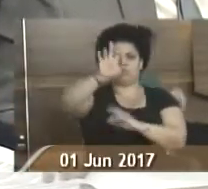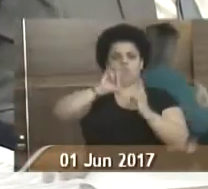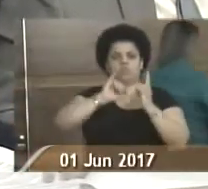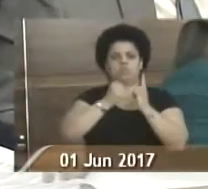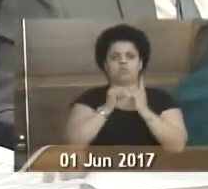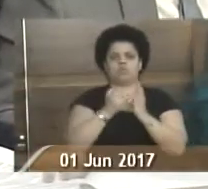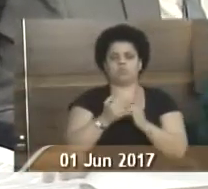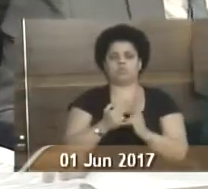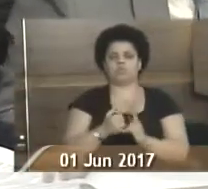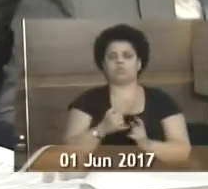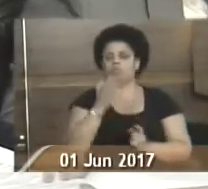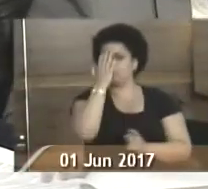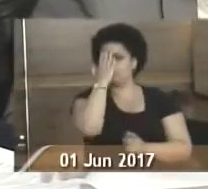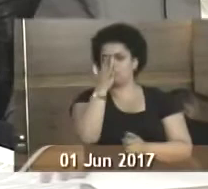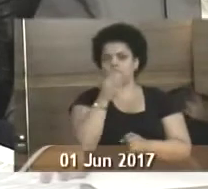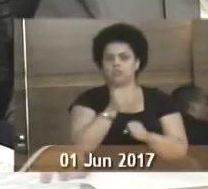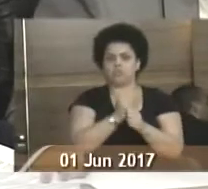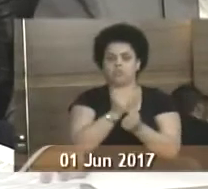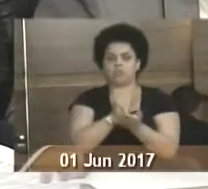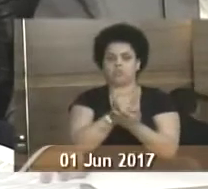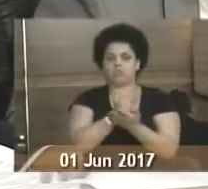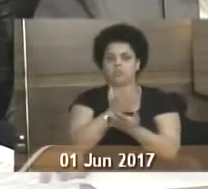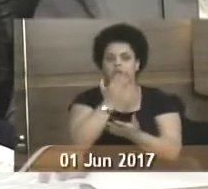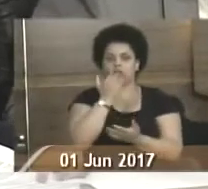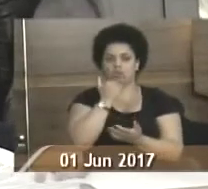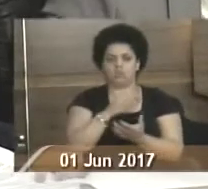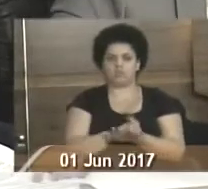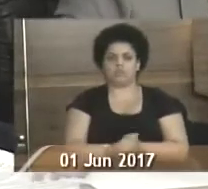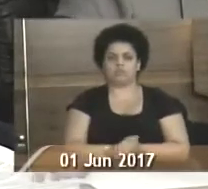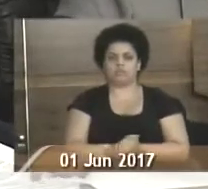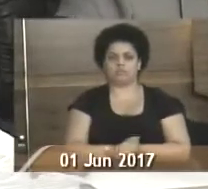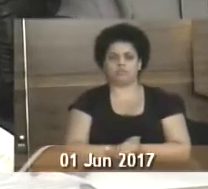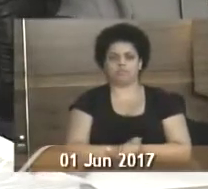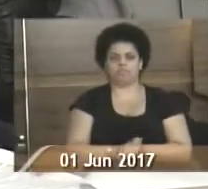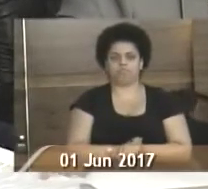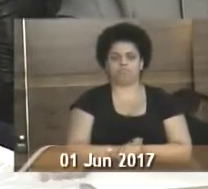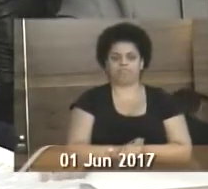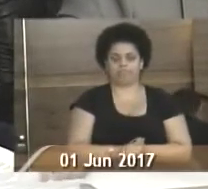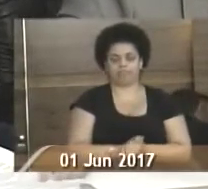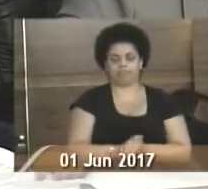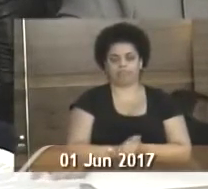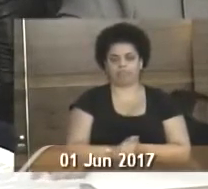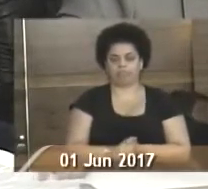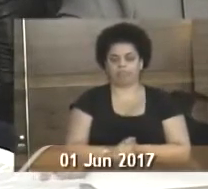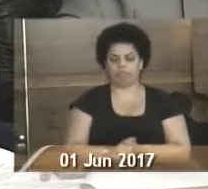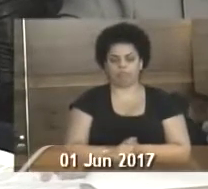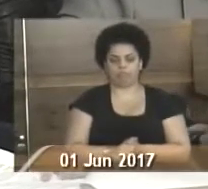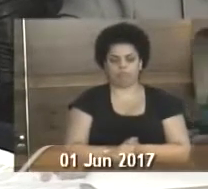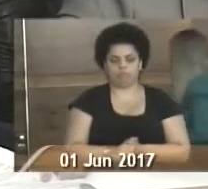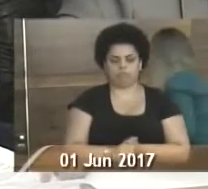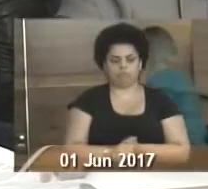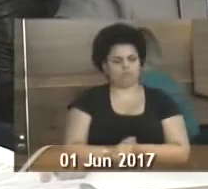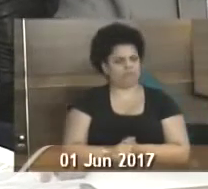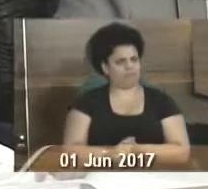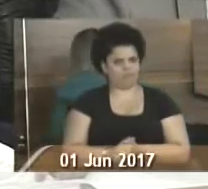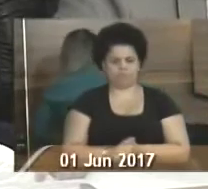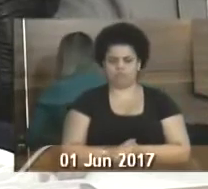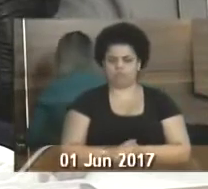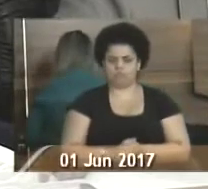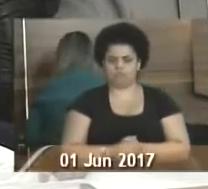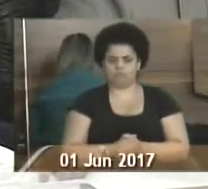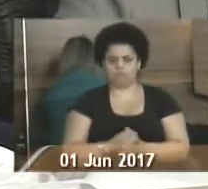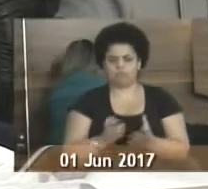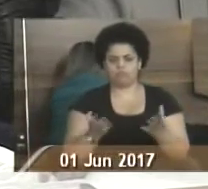Luísio Silva, em frente à mercearia do Rubinho, bairro Morro da Caixa d'Água. Requerimento 626, de 2017, Luciana